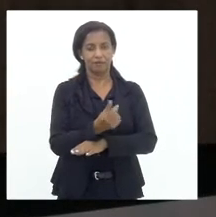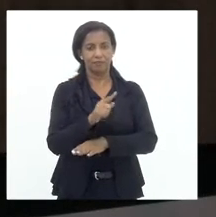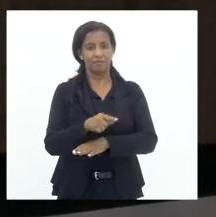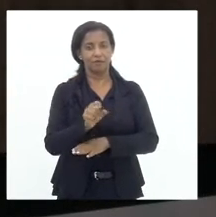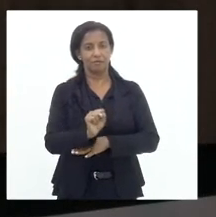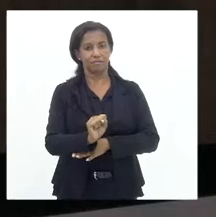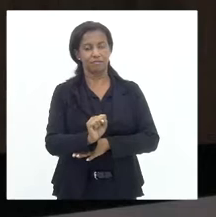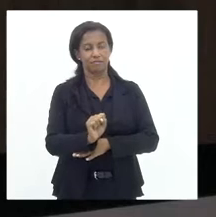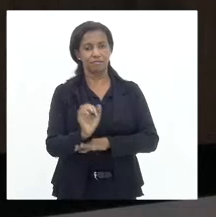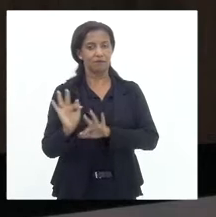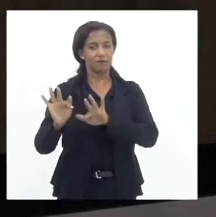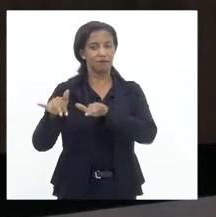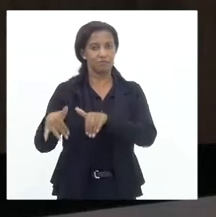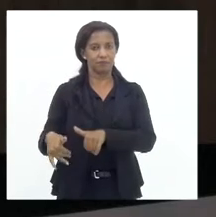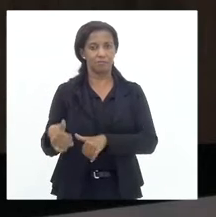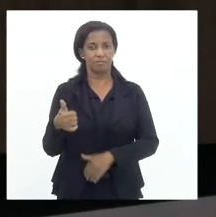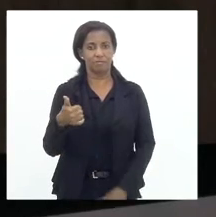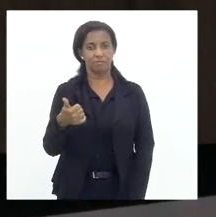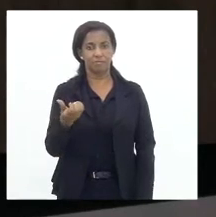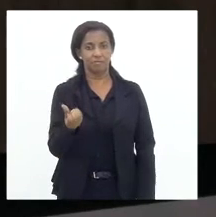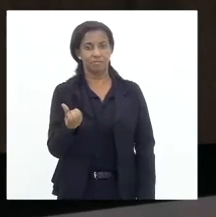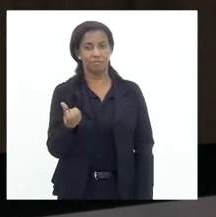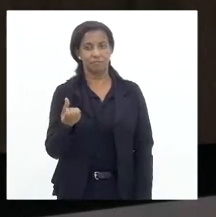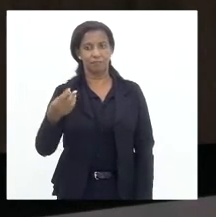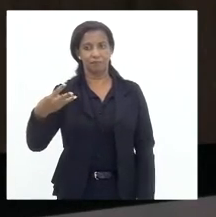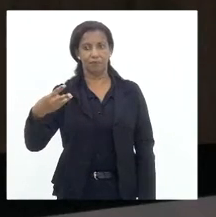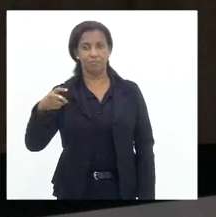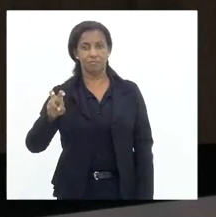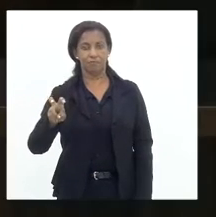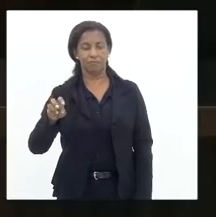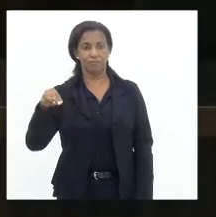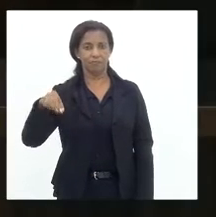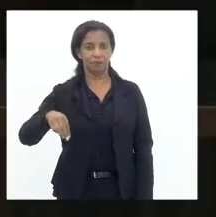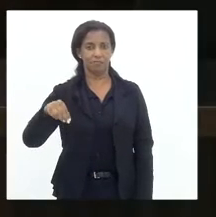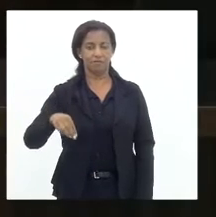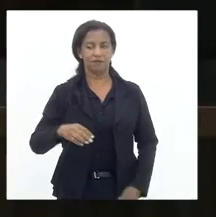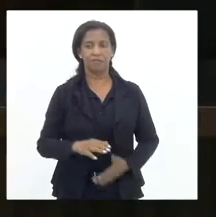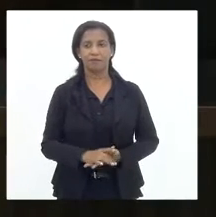minutos, encerrou-se às 16 horas e 35 minutos.